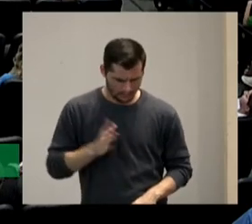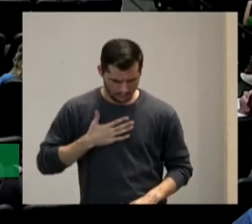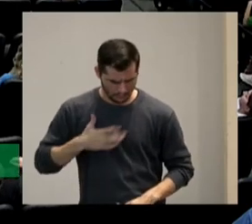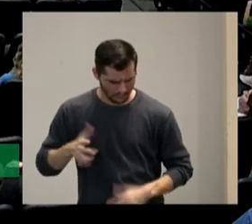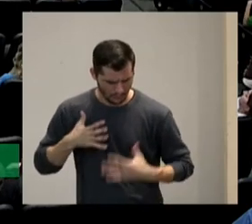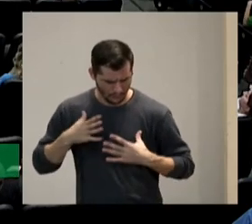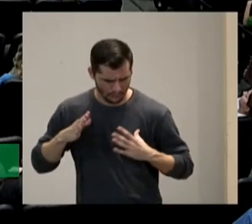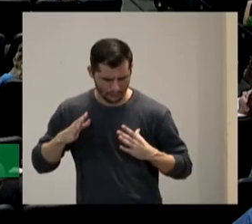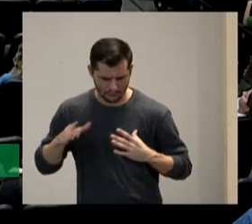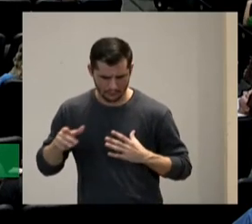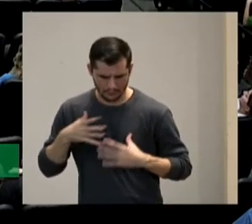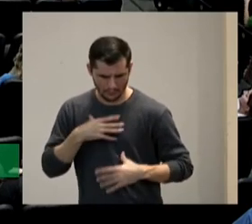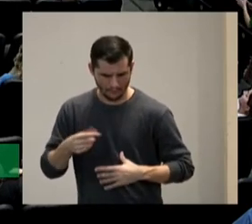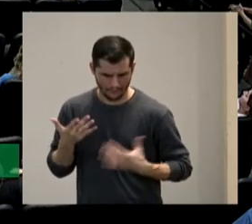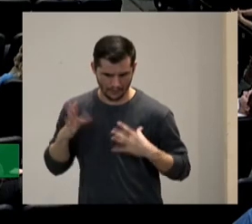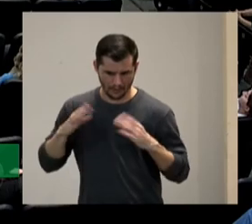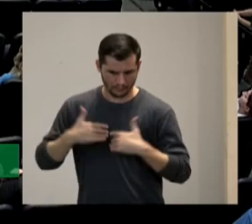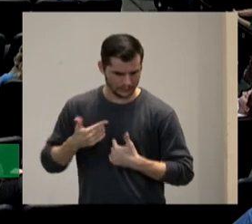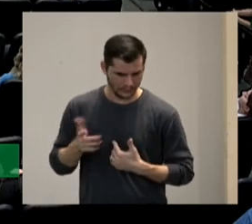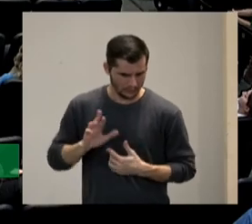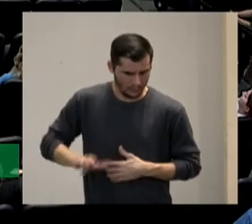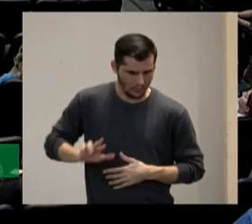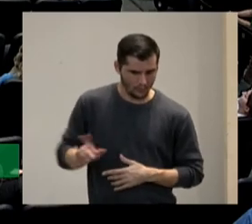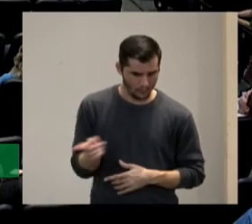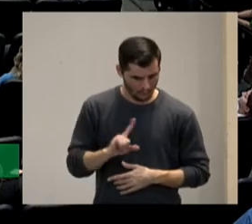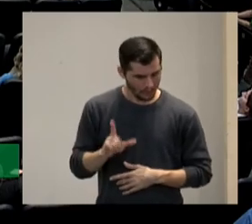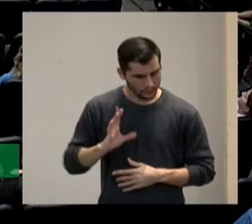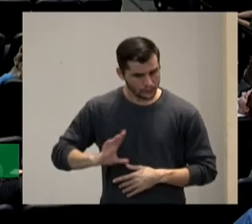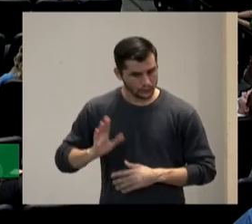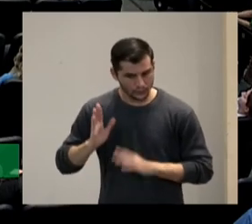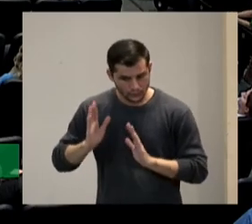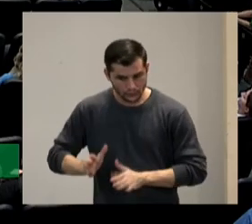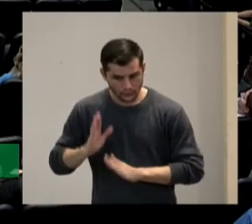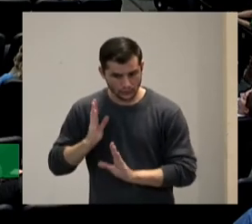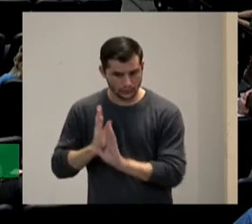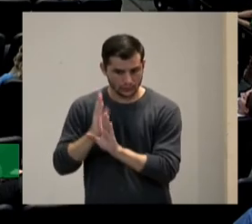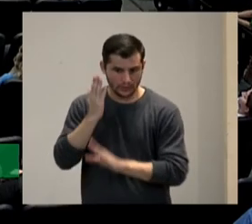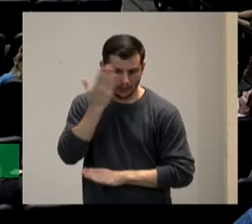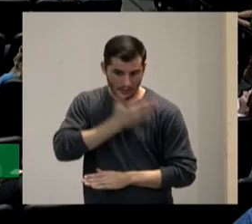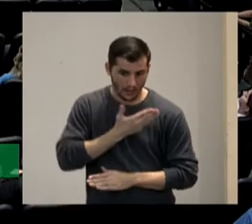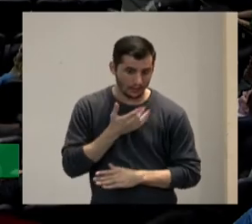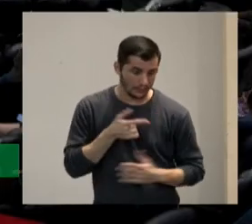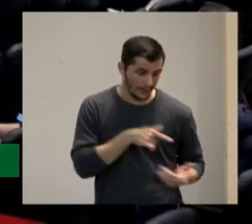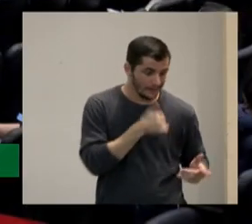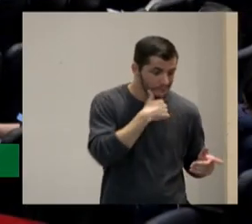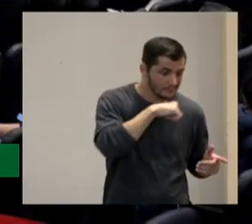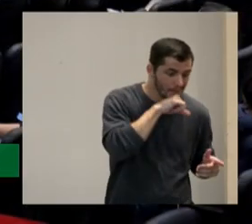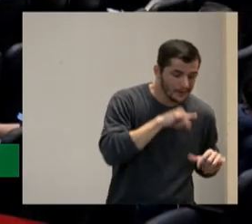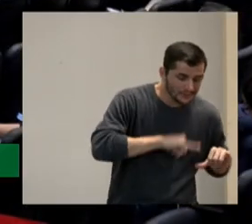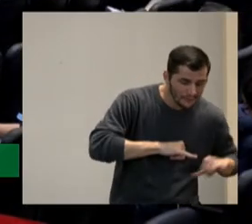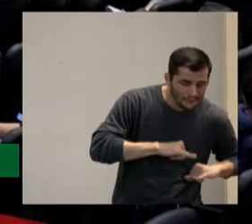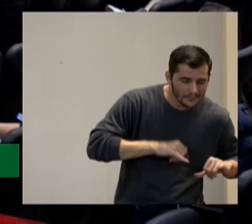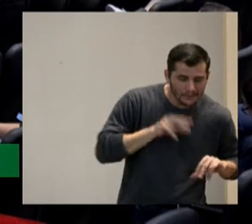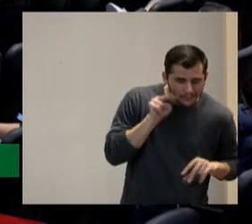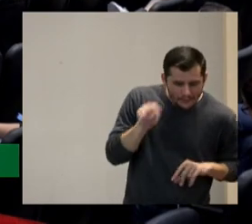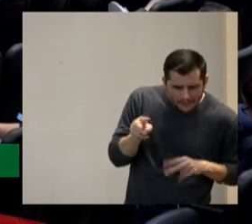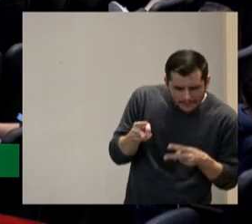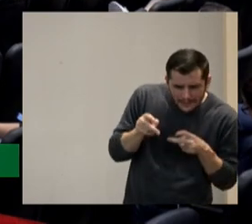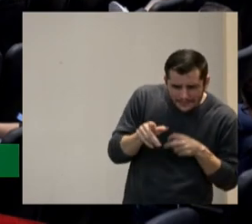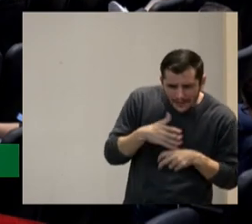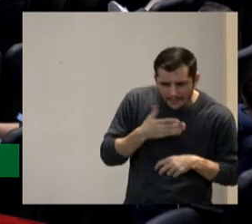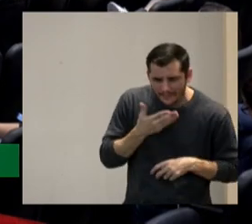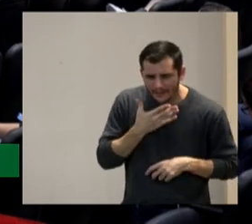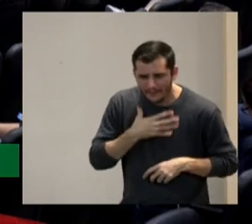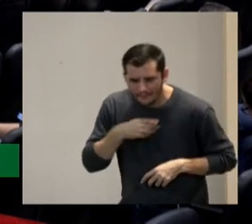não é e ponto e a mãe sofre porque ela vê as dificuldades do filho sabe que o filho vai melhorar indo né nas